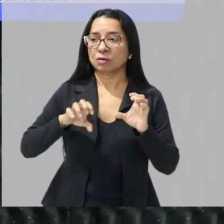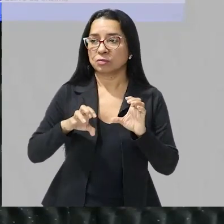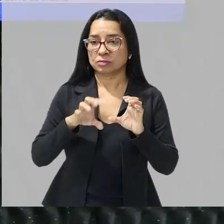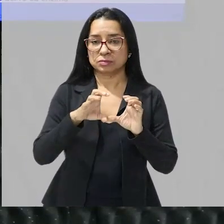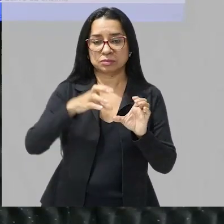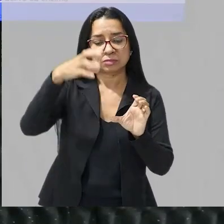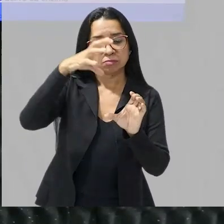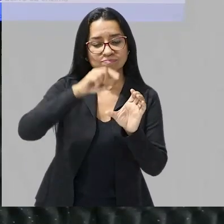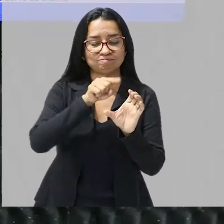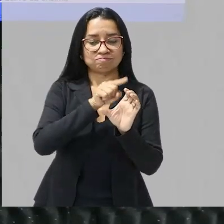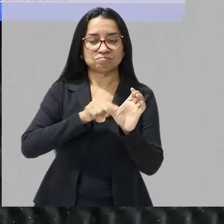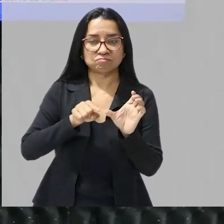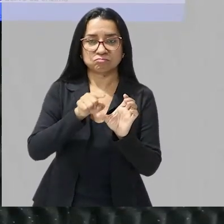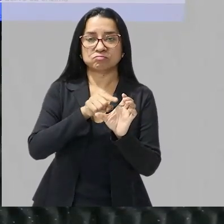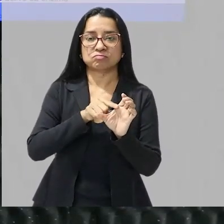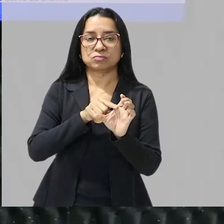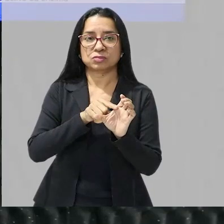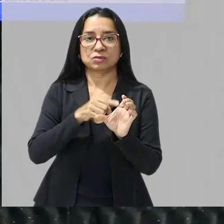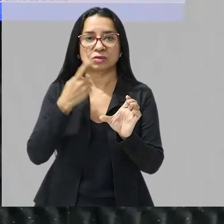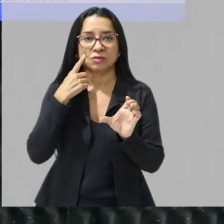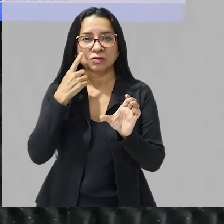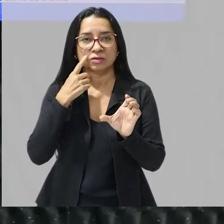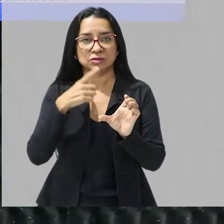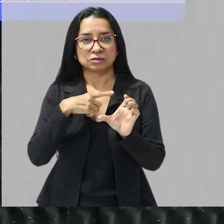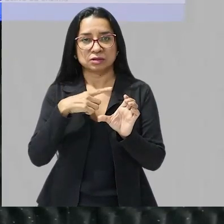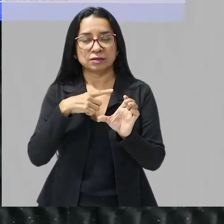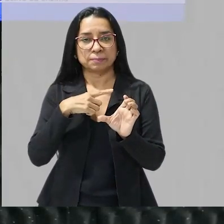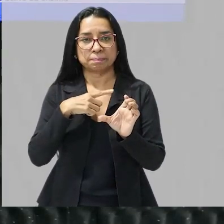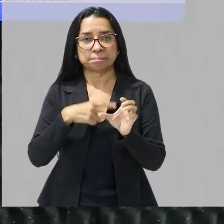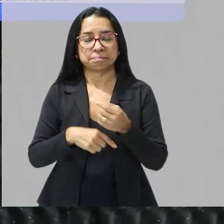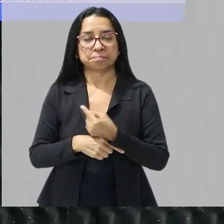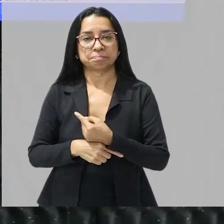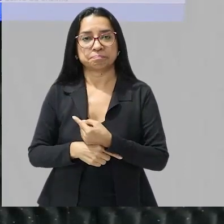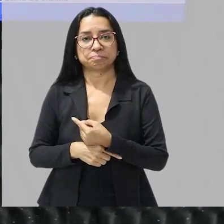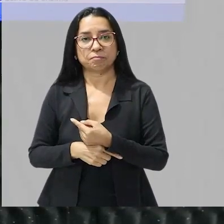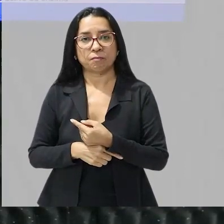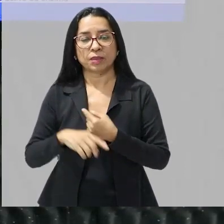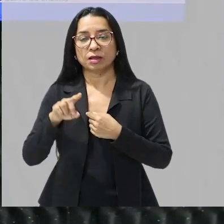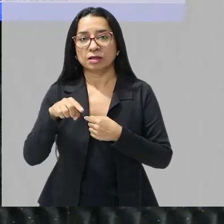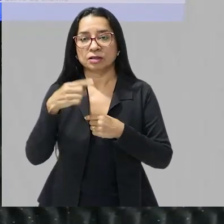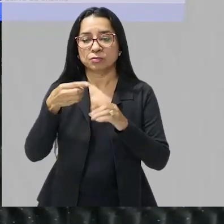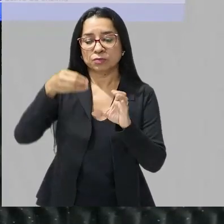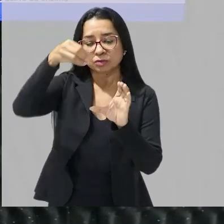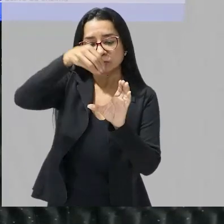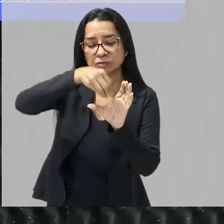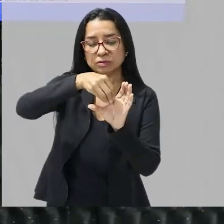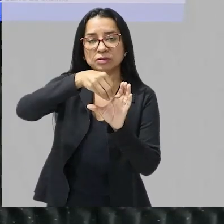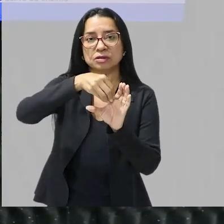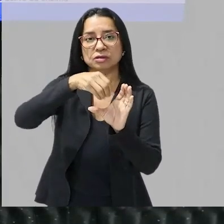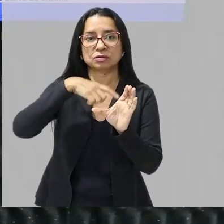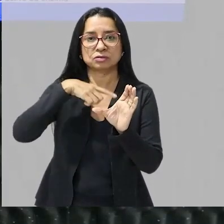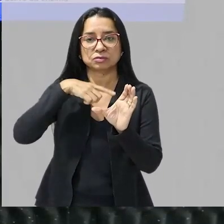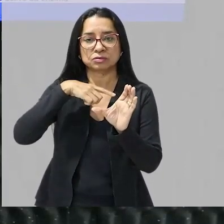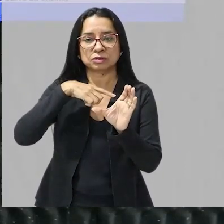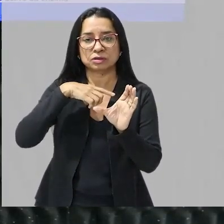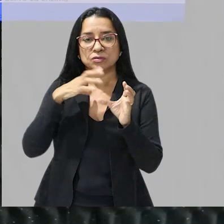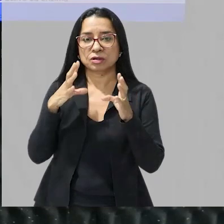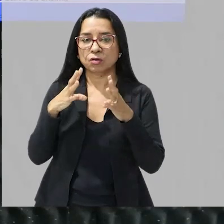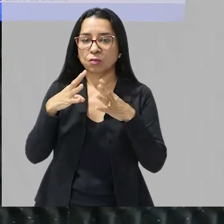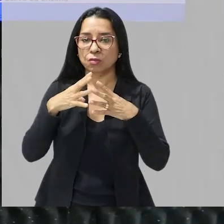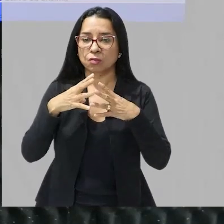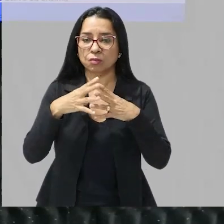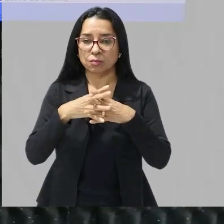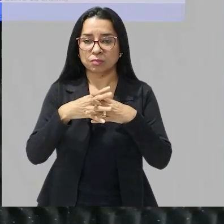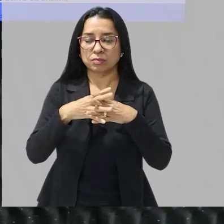com esse substrato então veja agora que eu tenho depois que os dois se encaixam eu tenho o complexo enzima